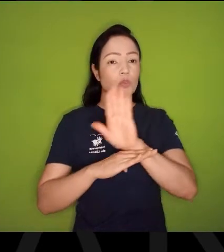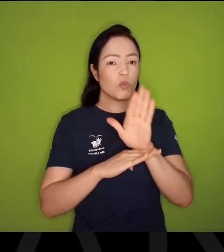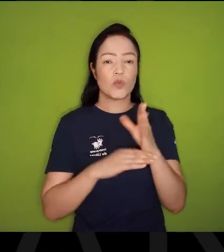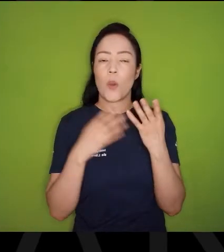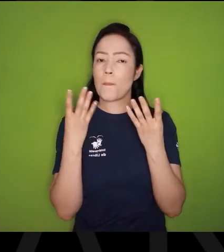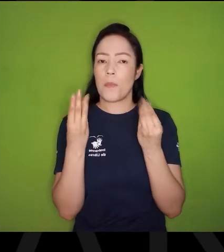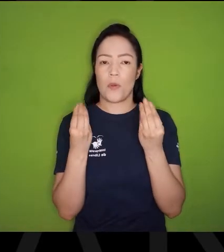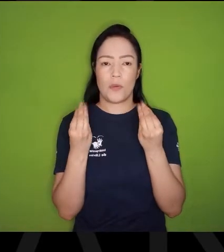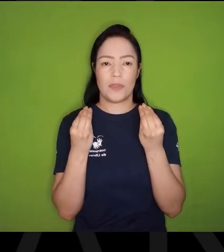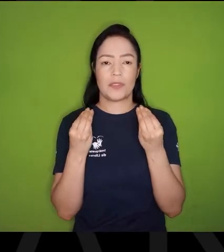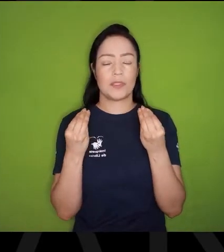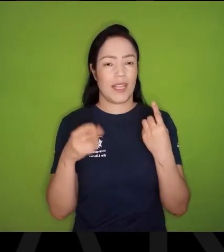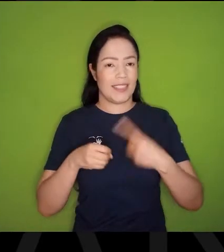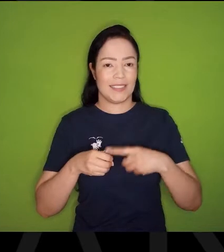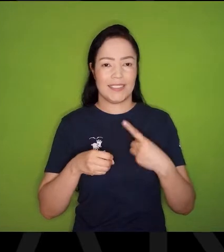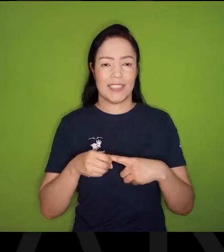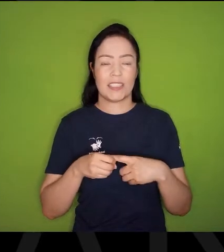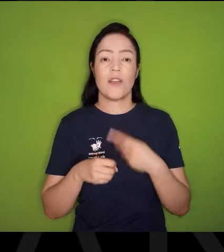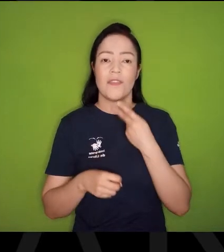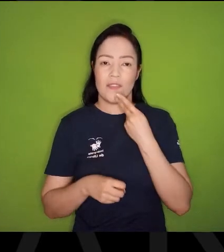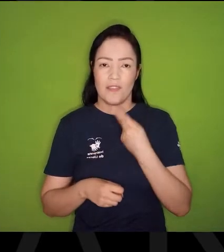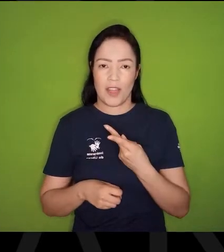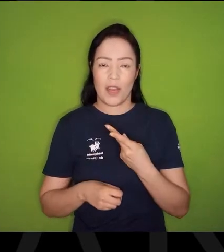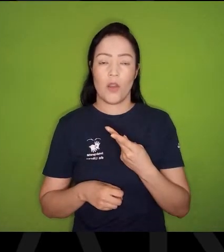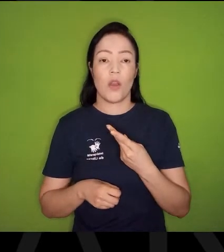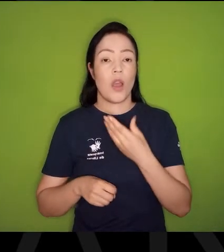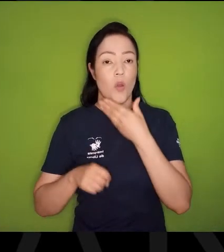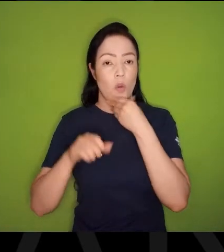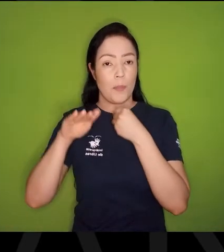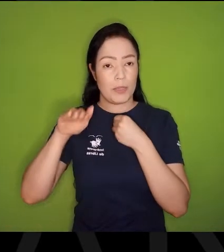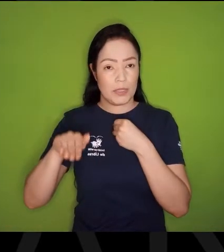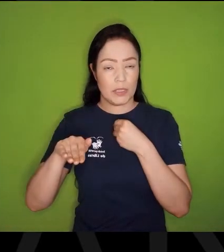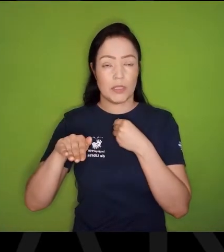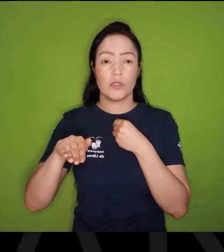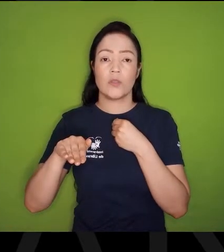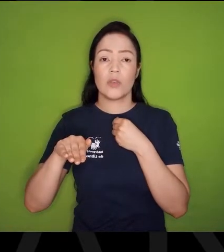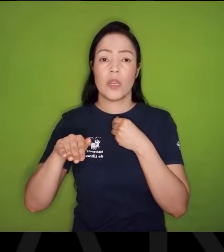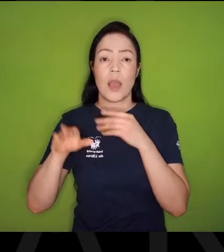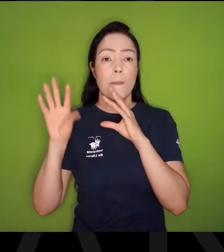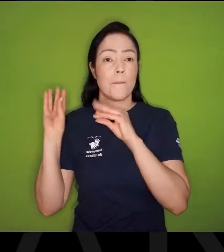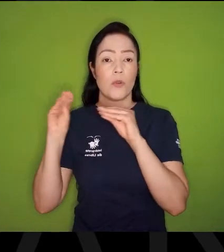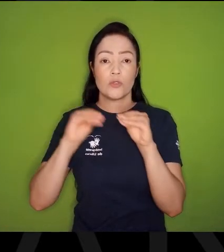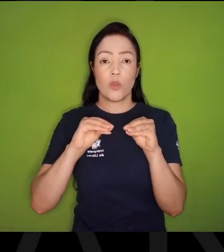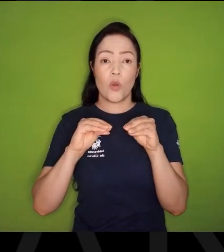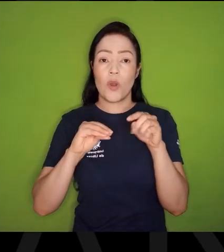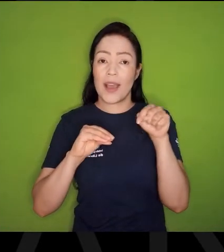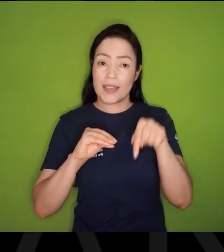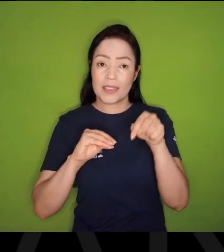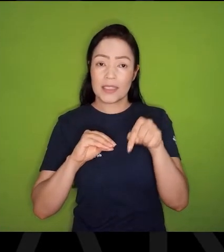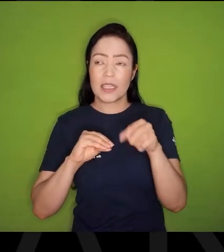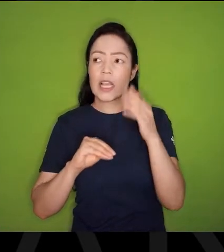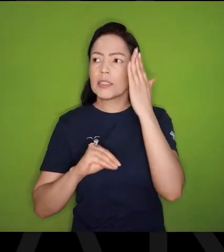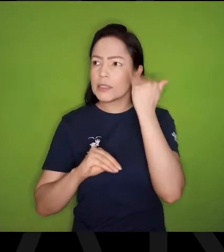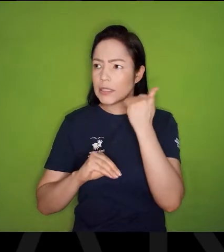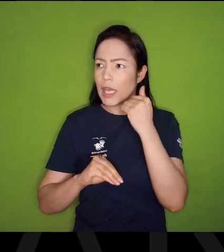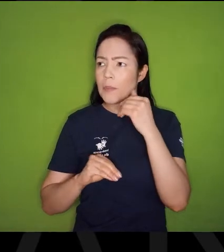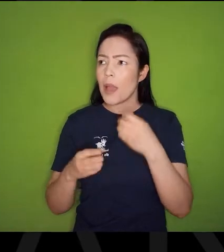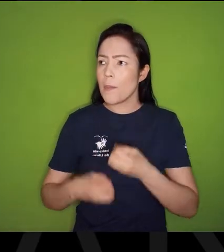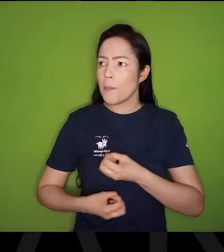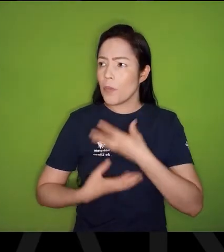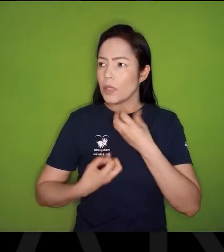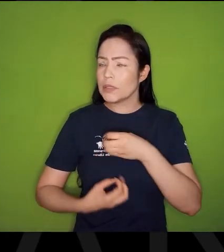absurda, Essa cidade, Volta a dizer, Um menino sertanejo morando no Recife, Ficou sabendo da poesia do Mário de Andrade,